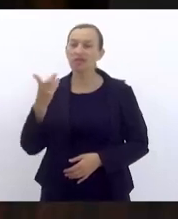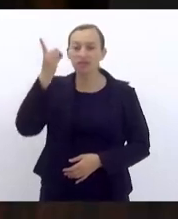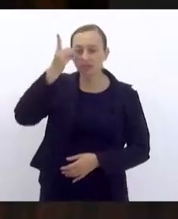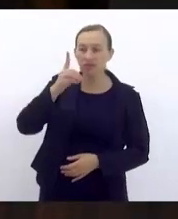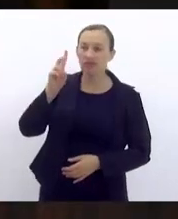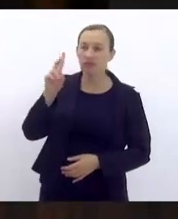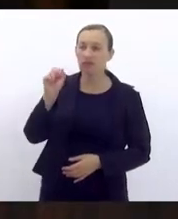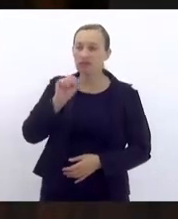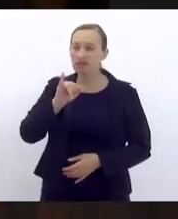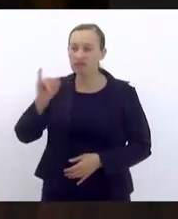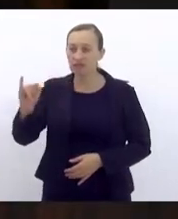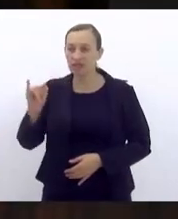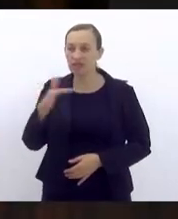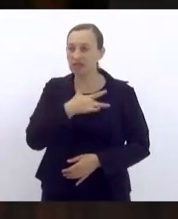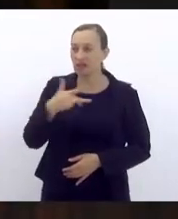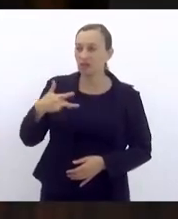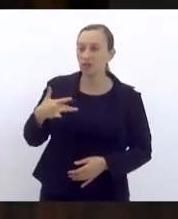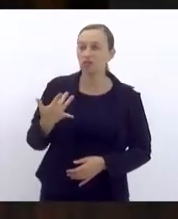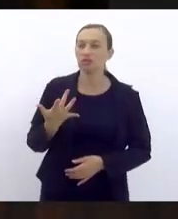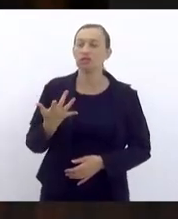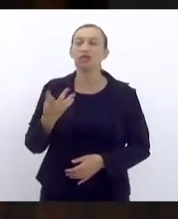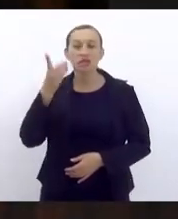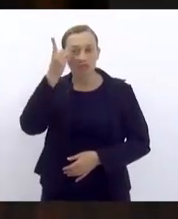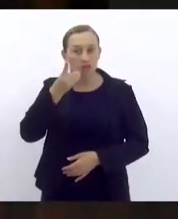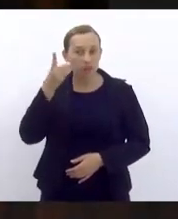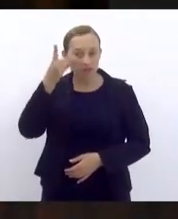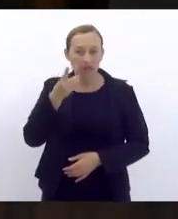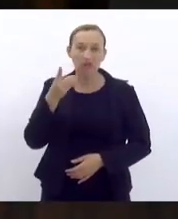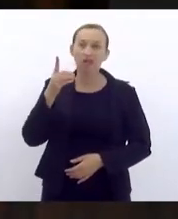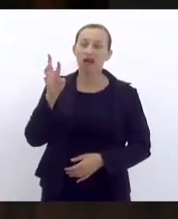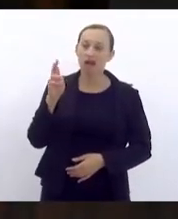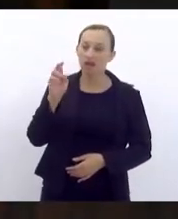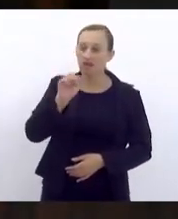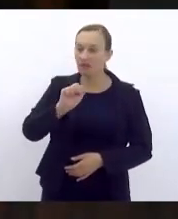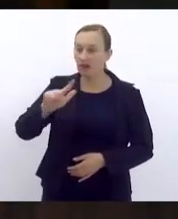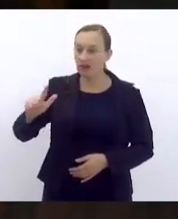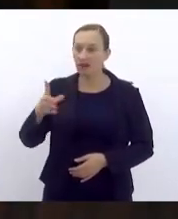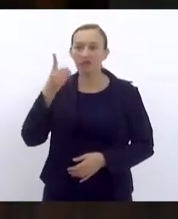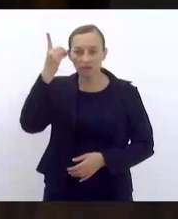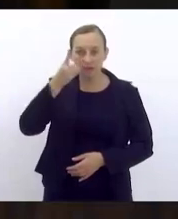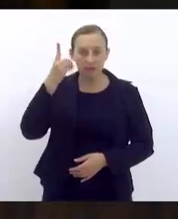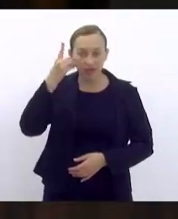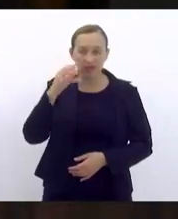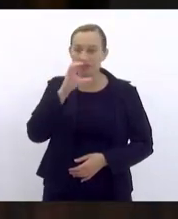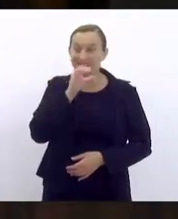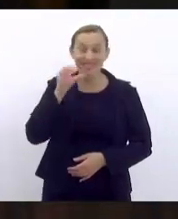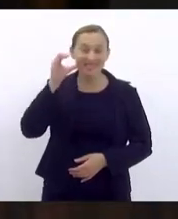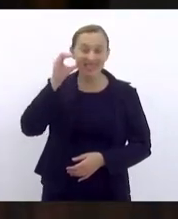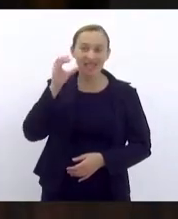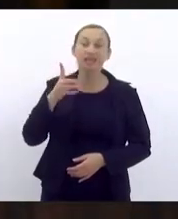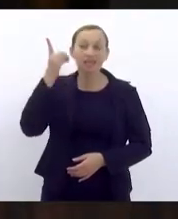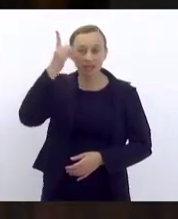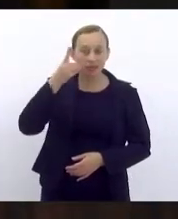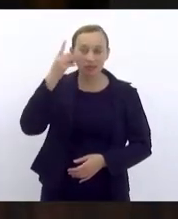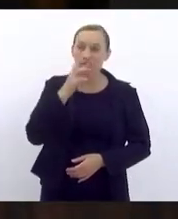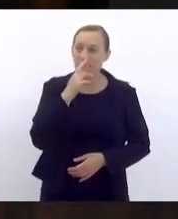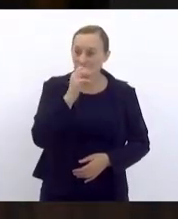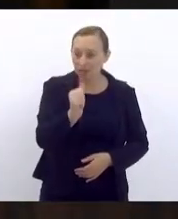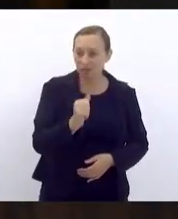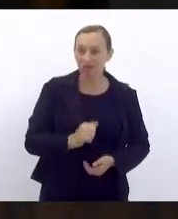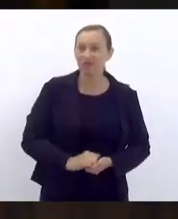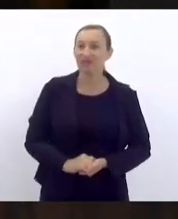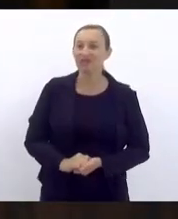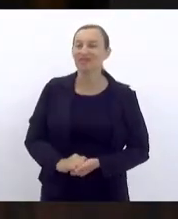deputado Rafael Nobre deputada Célia Jordão deputado Rodrigo Amorim